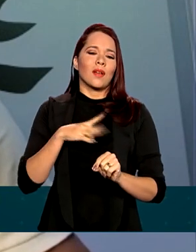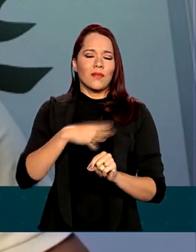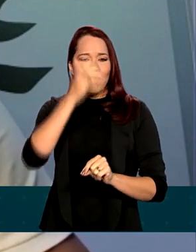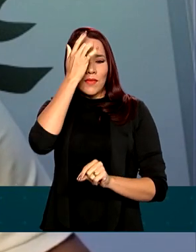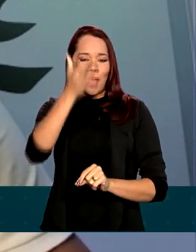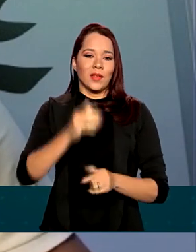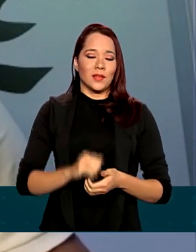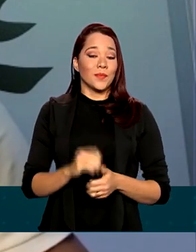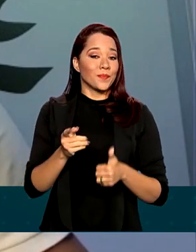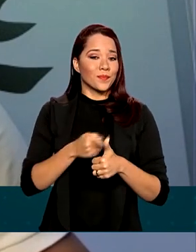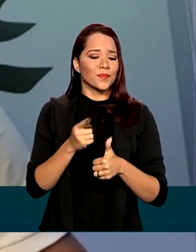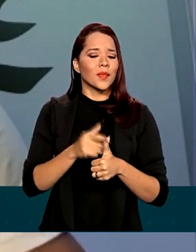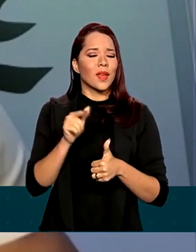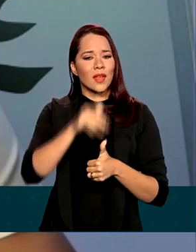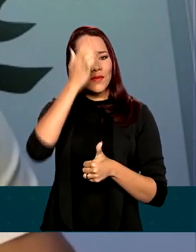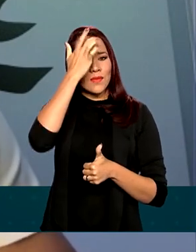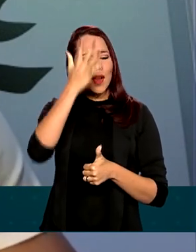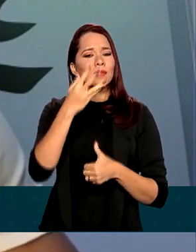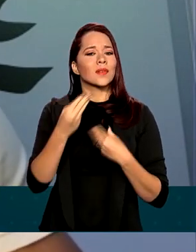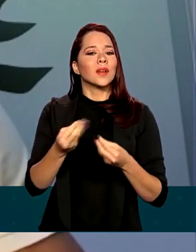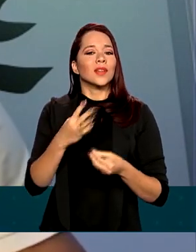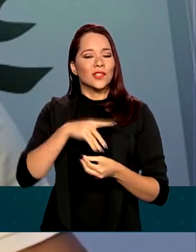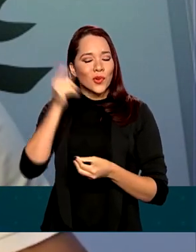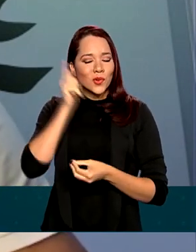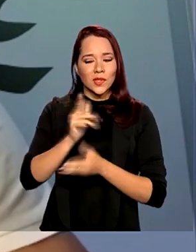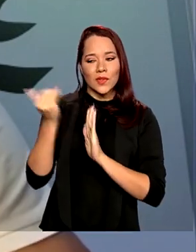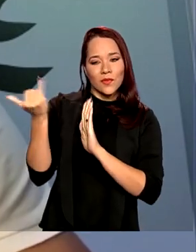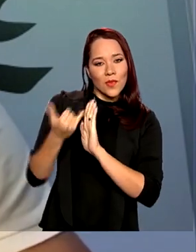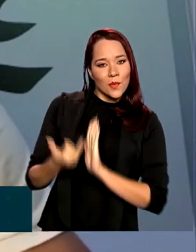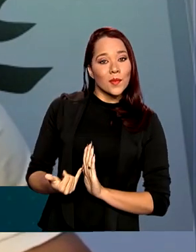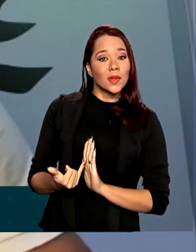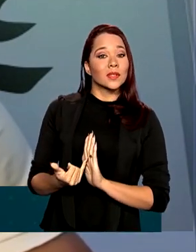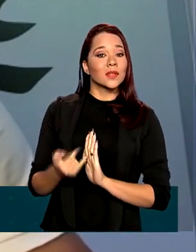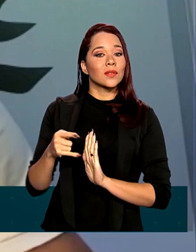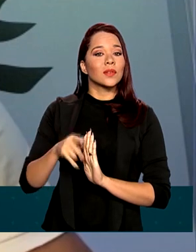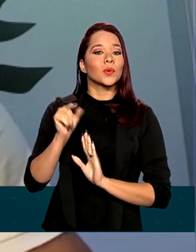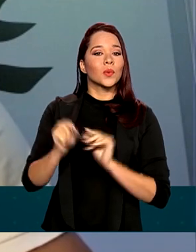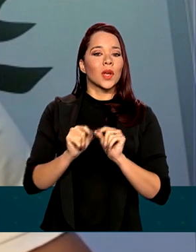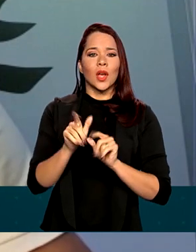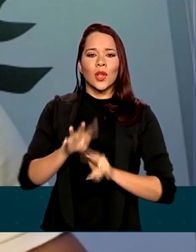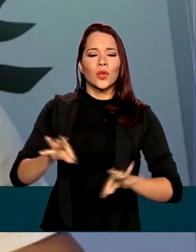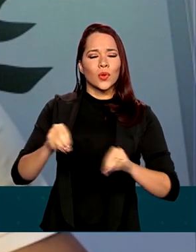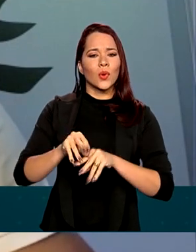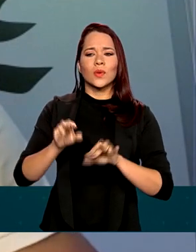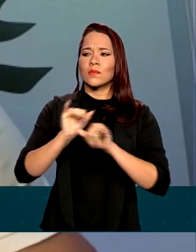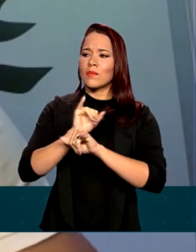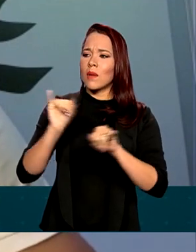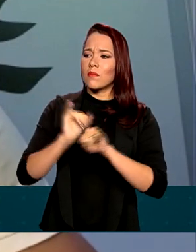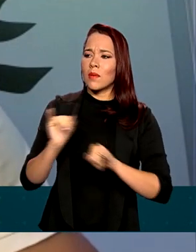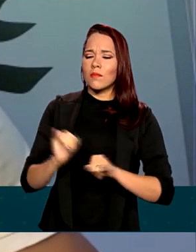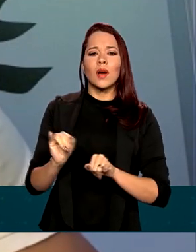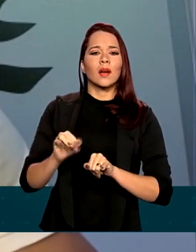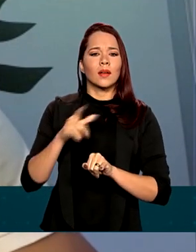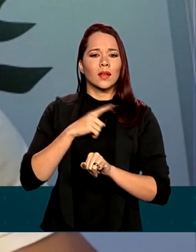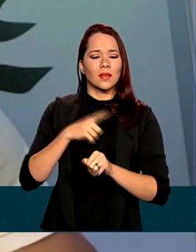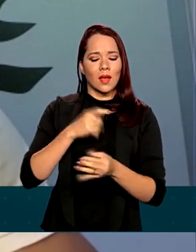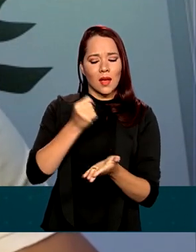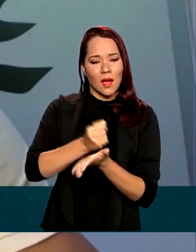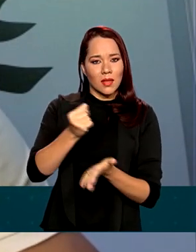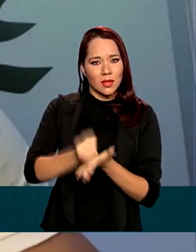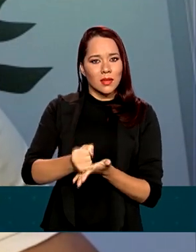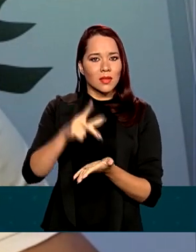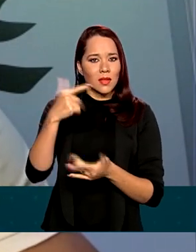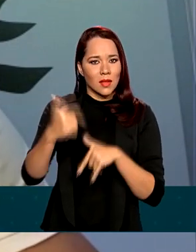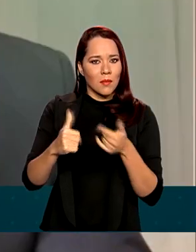Primeiro, a praticidade em coleta de dados, que consiste em todas as informações que nós temos na nossa carteira de